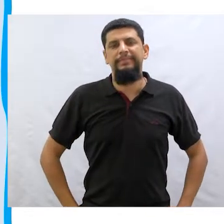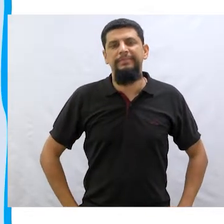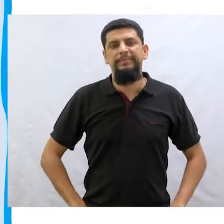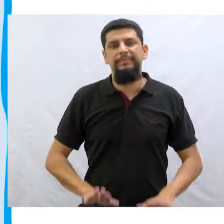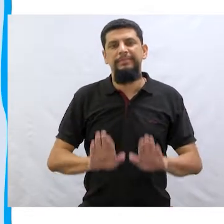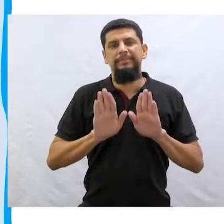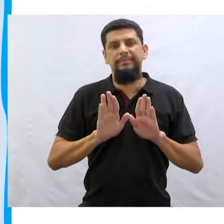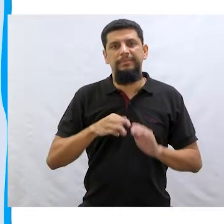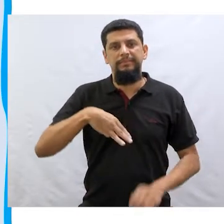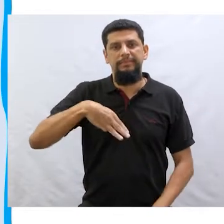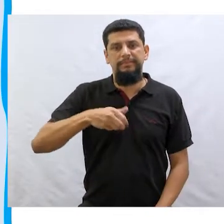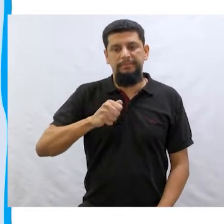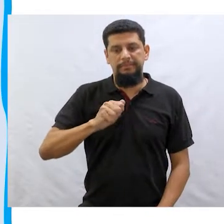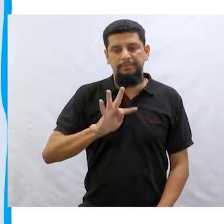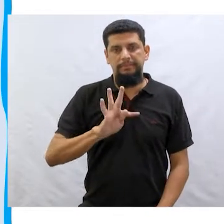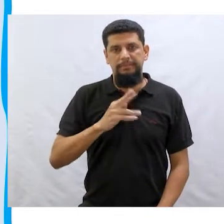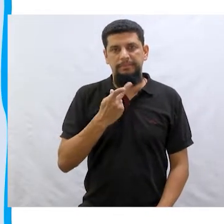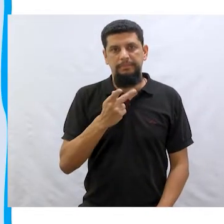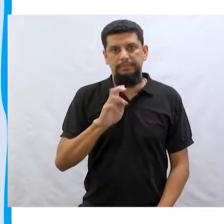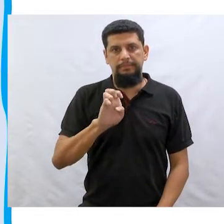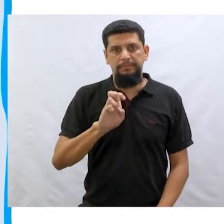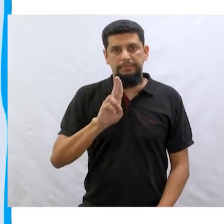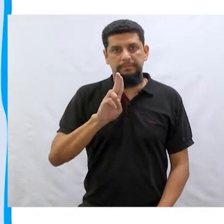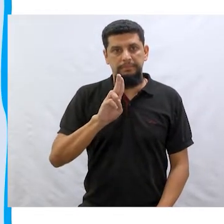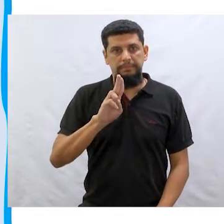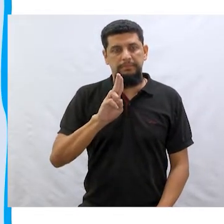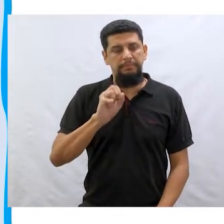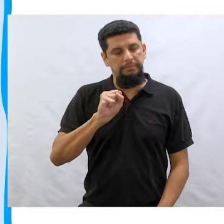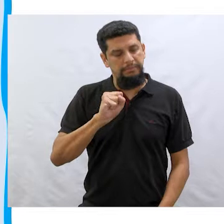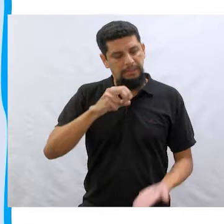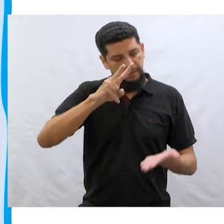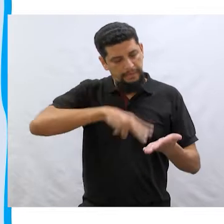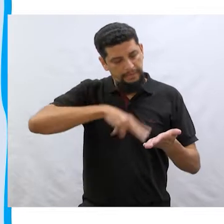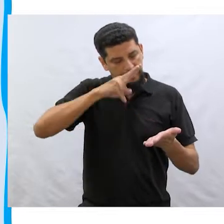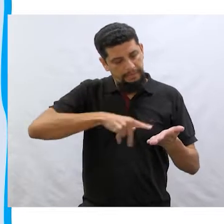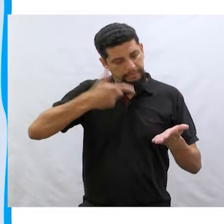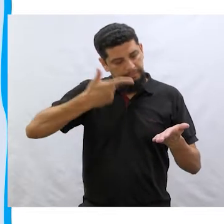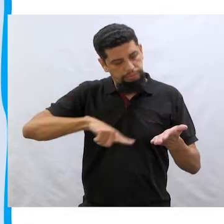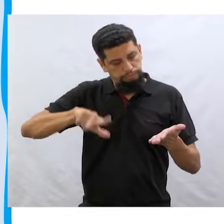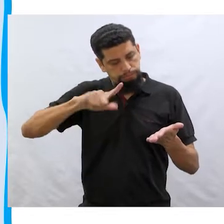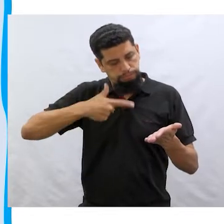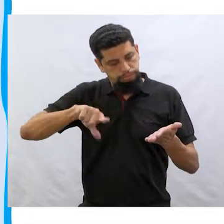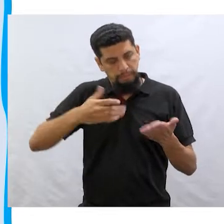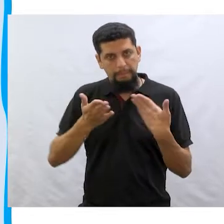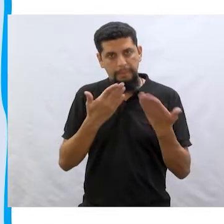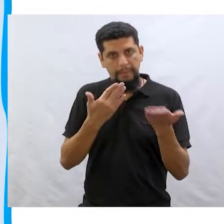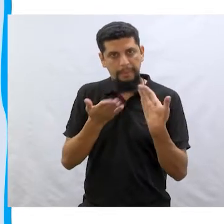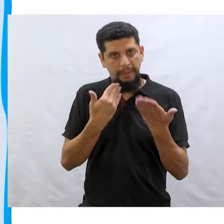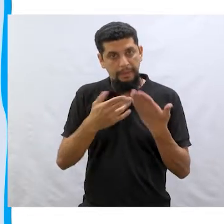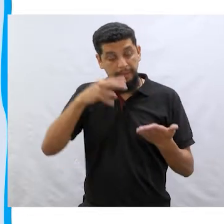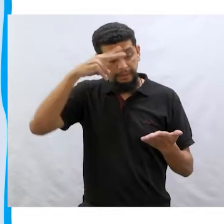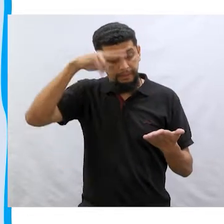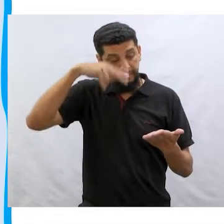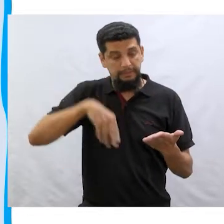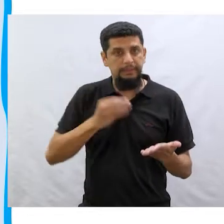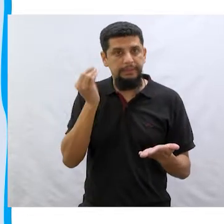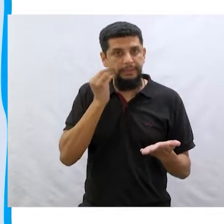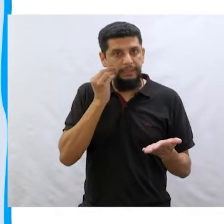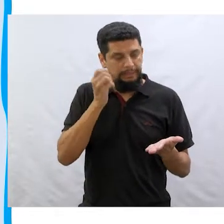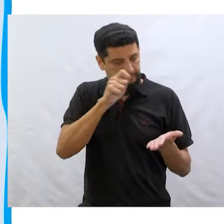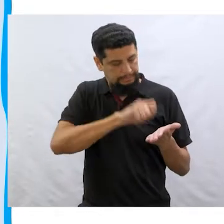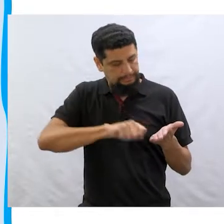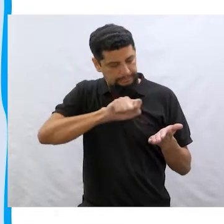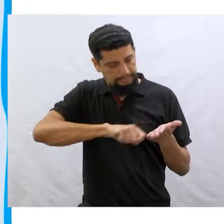Mas o Matheus não. Ele ia ler e reler. Comentar a história comigo. Tentar